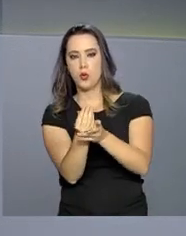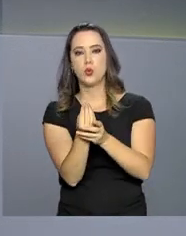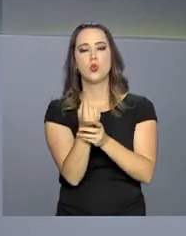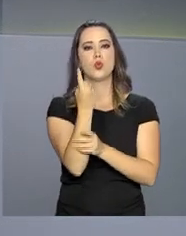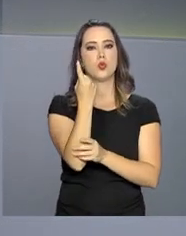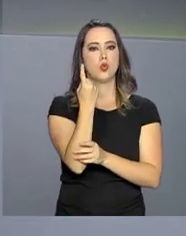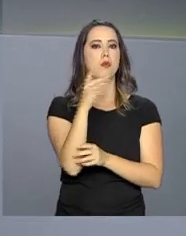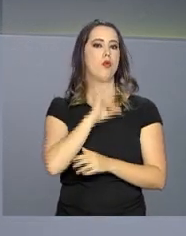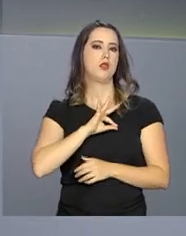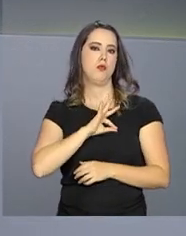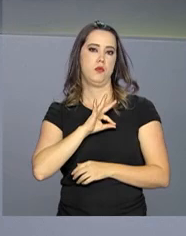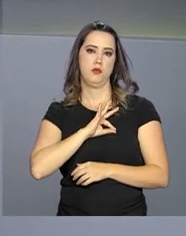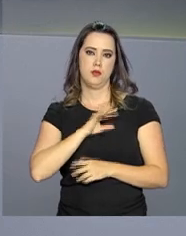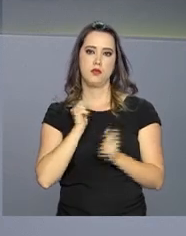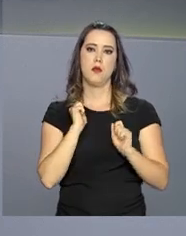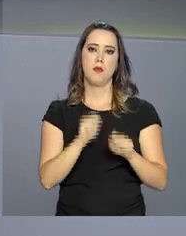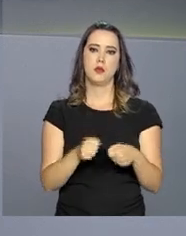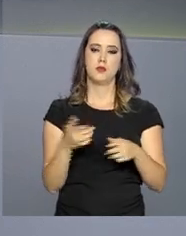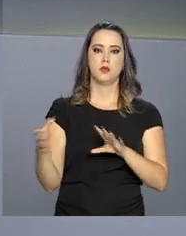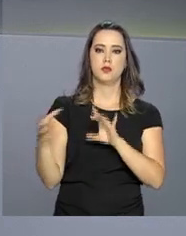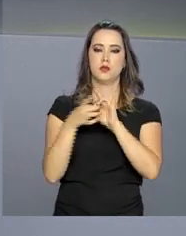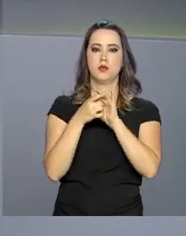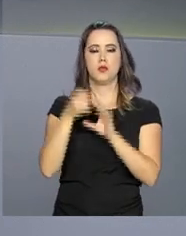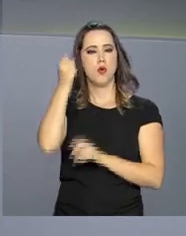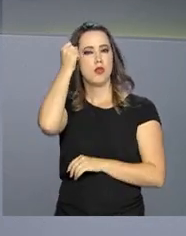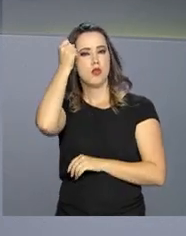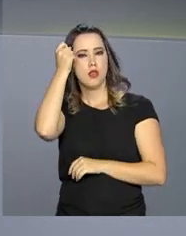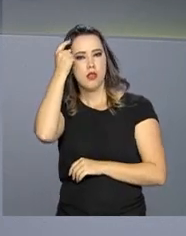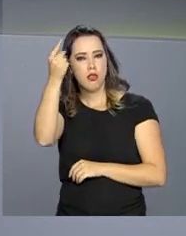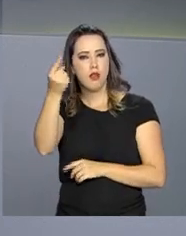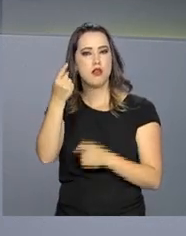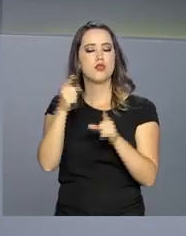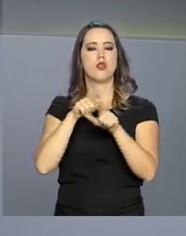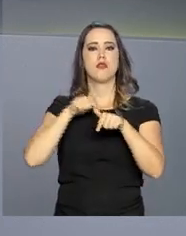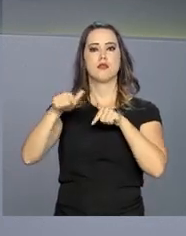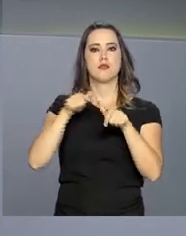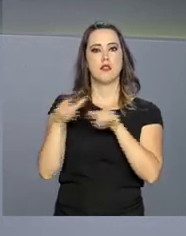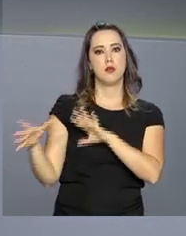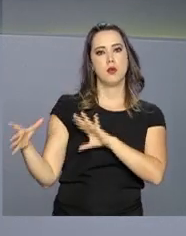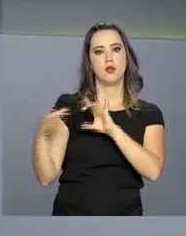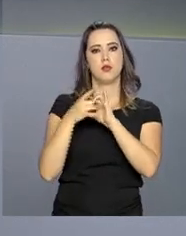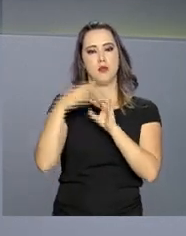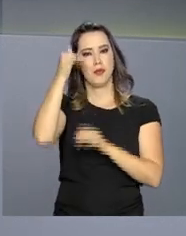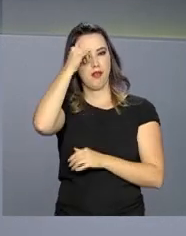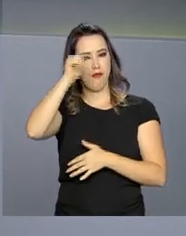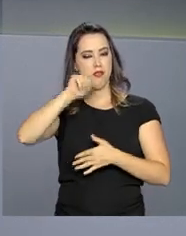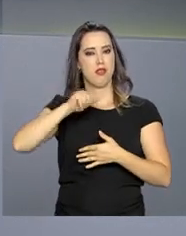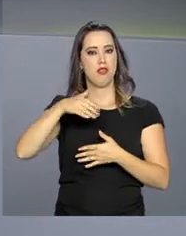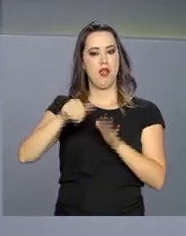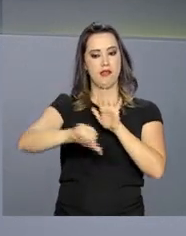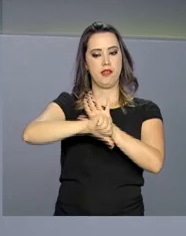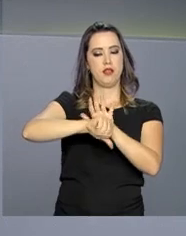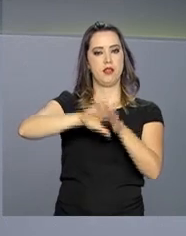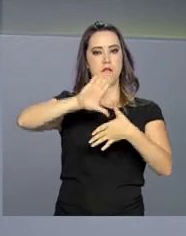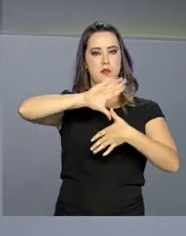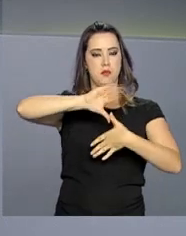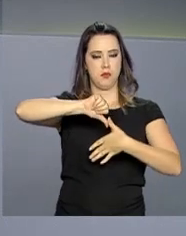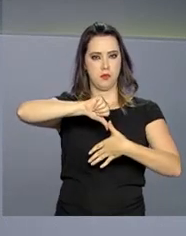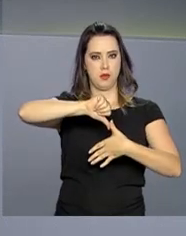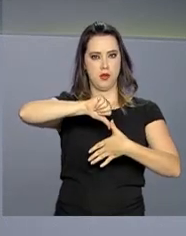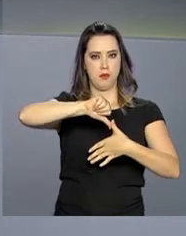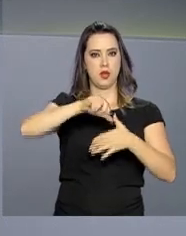das Américas, para permitir atuação integrada de inteligência e operação contra a criminalidade na América do Sul,